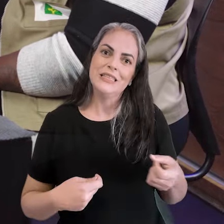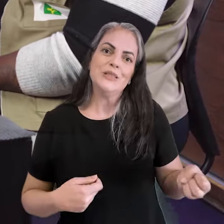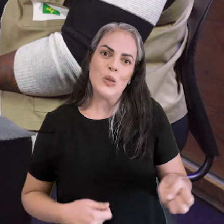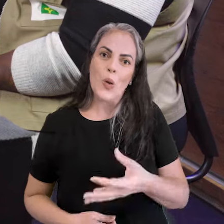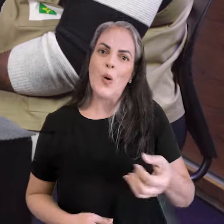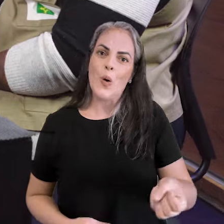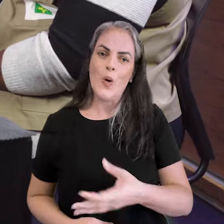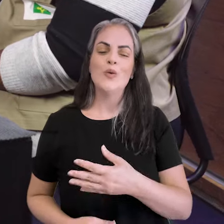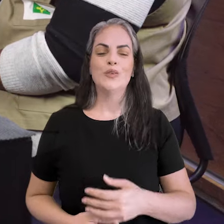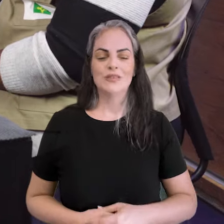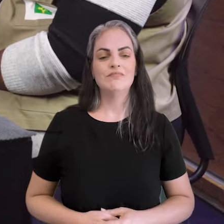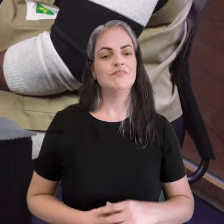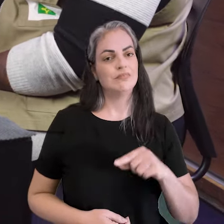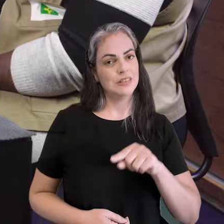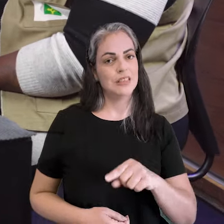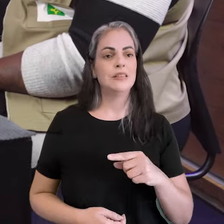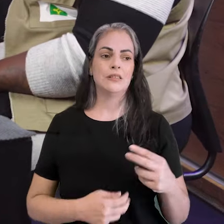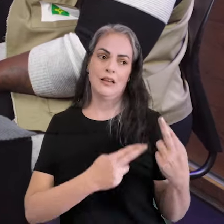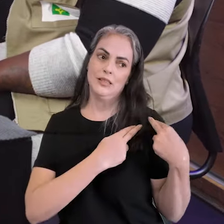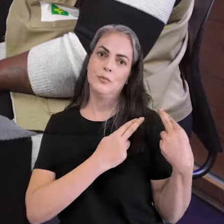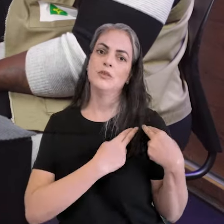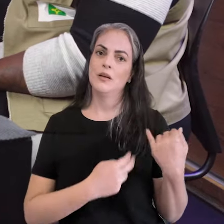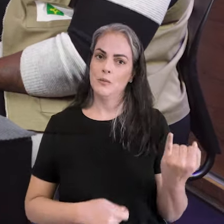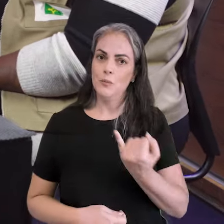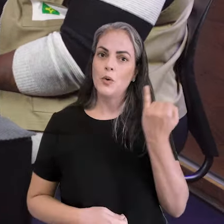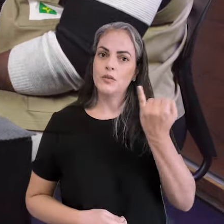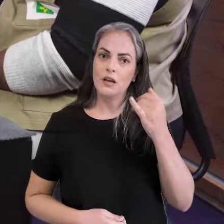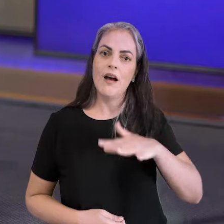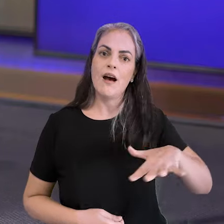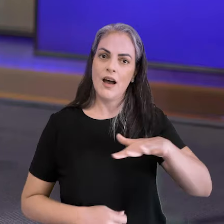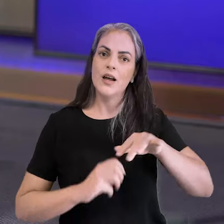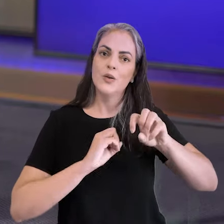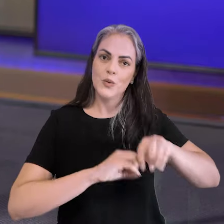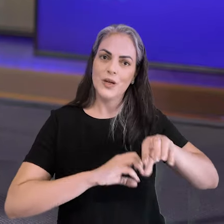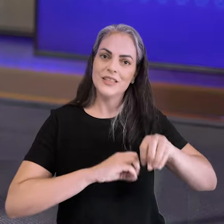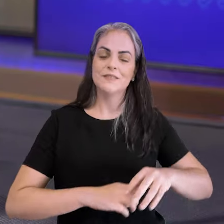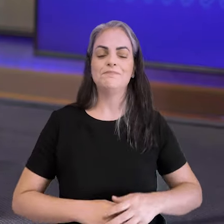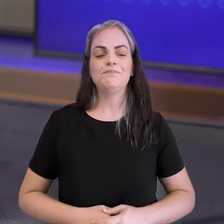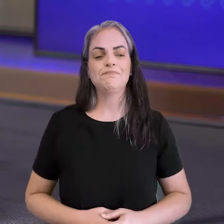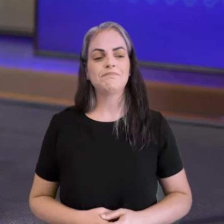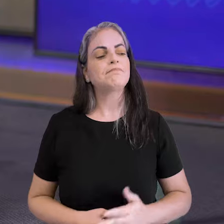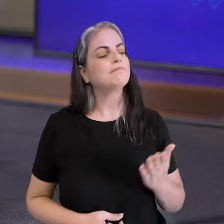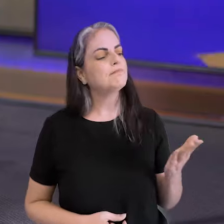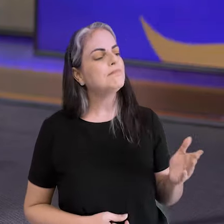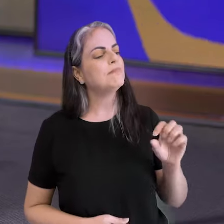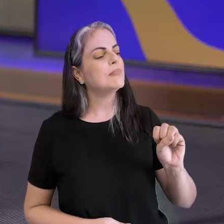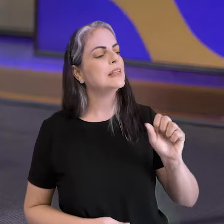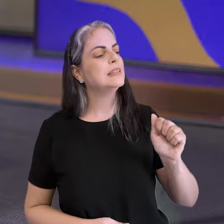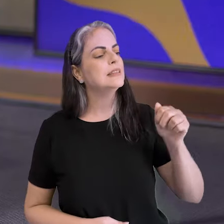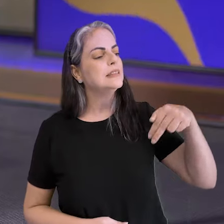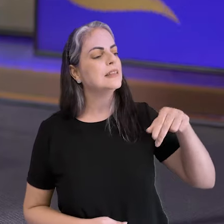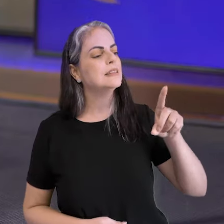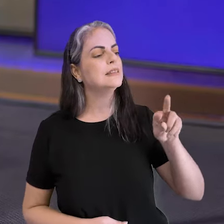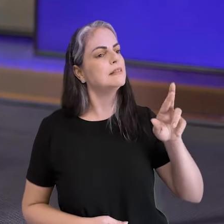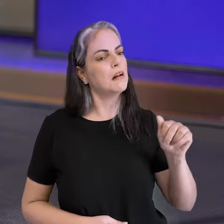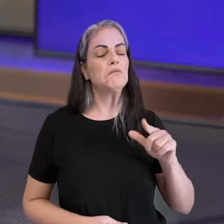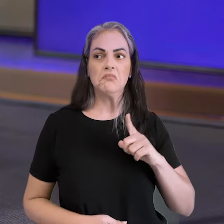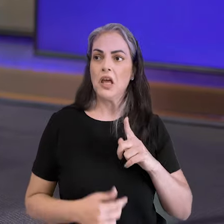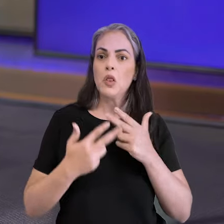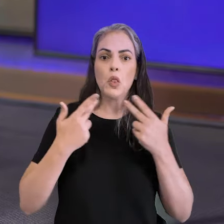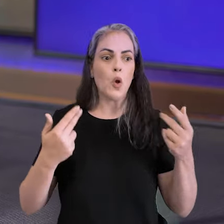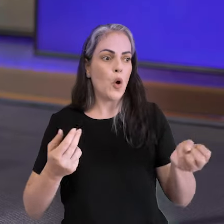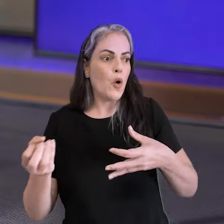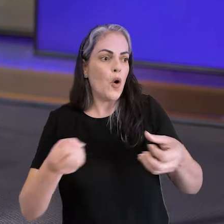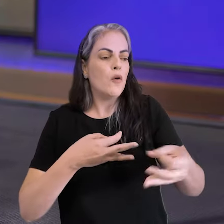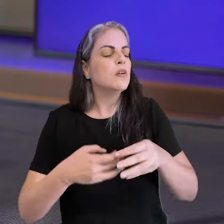renovação. Eu acho que isso, inclusive, é uma função da própria educação. E, Sandra, dessas novidades que o Luiz citou, qual que